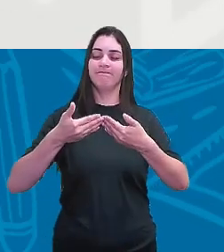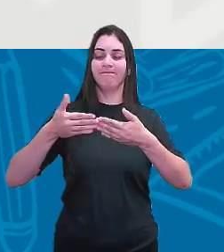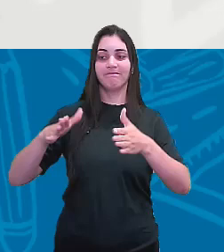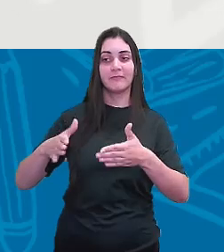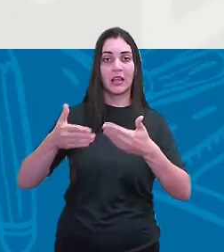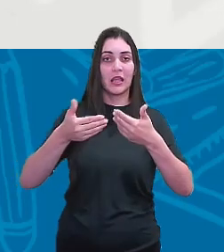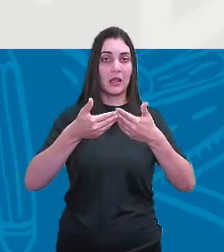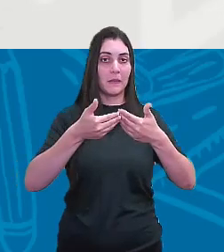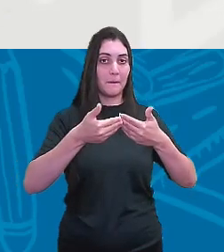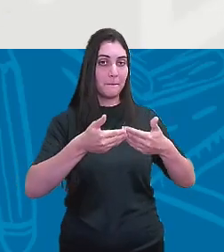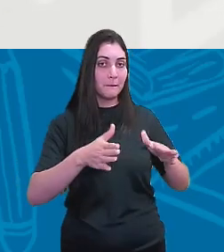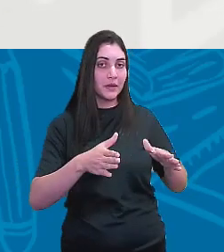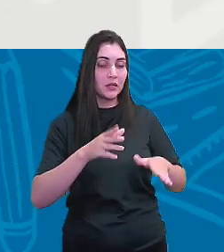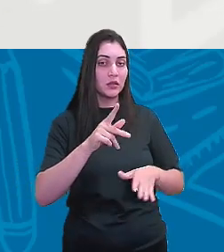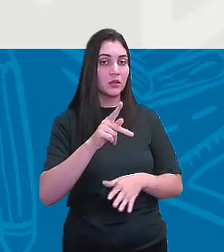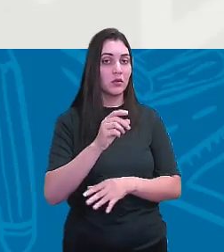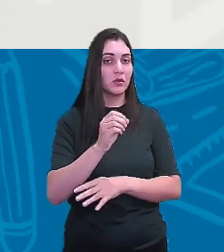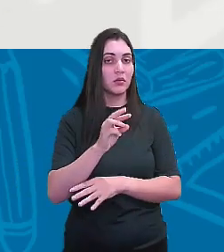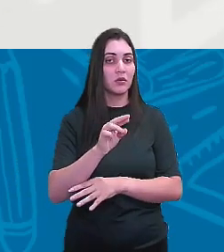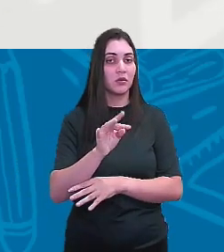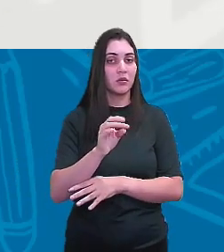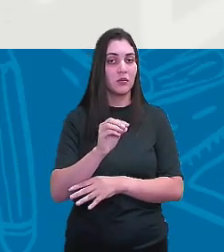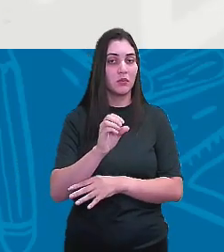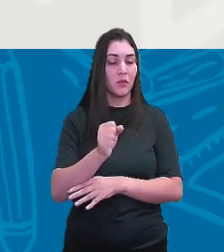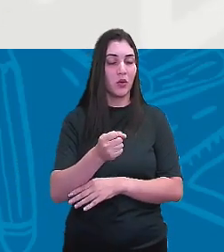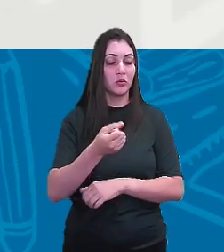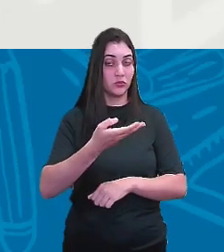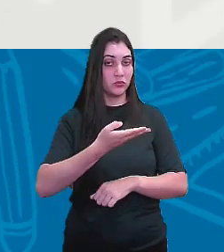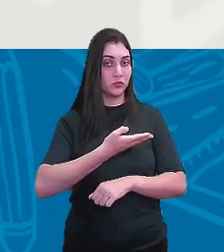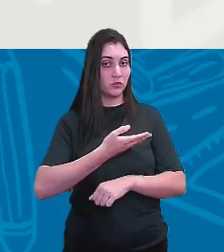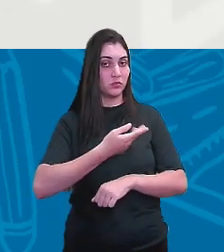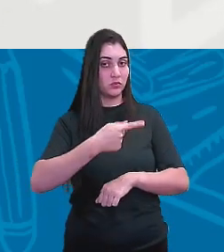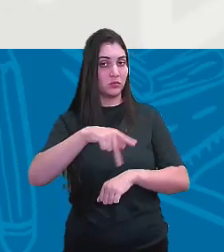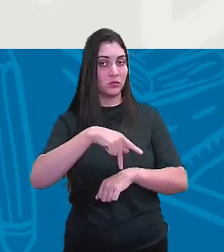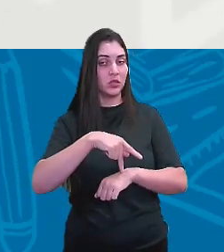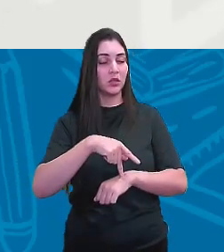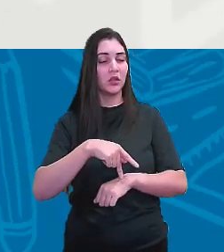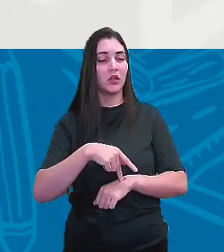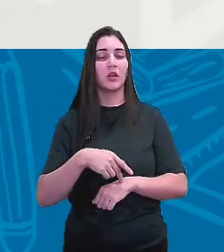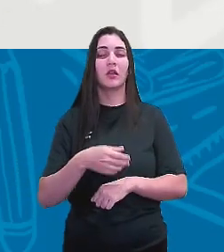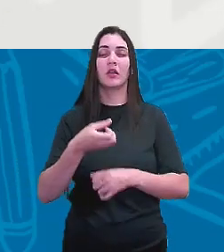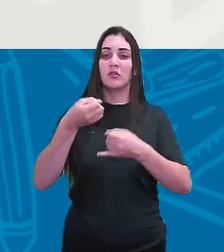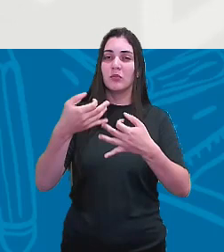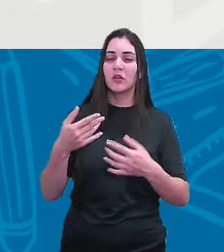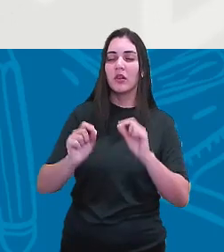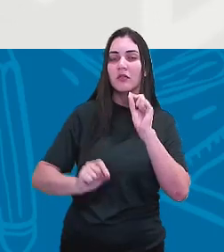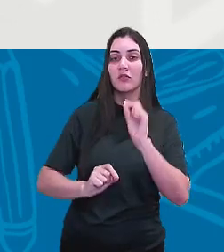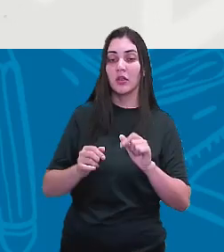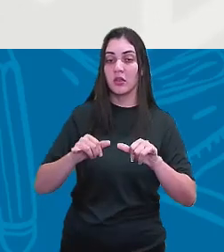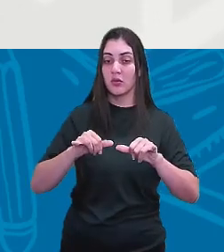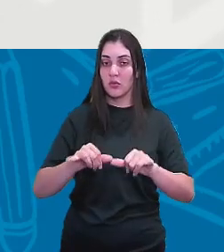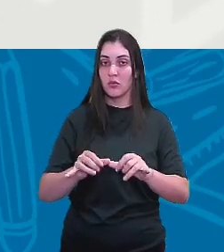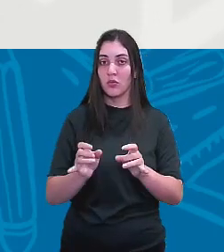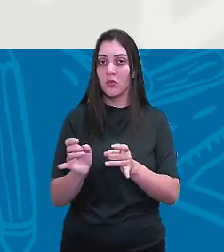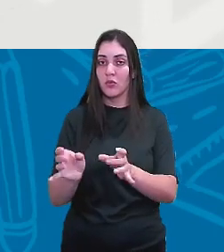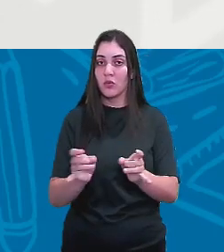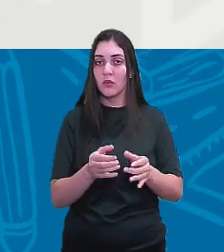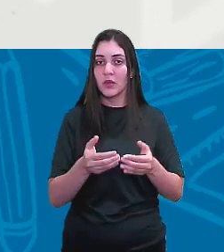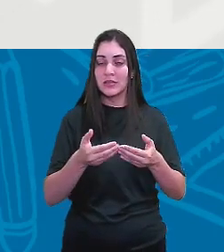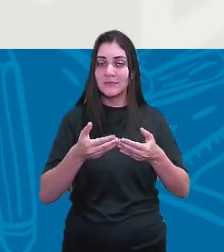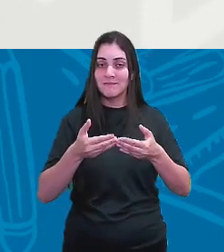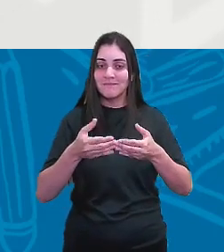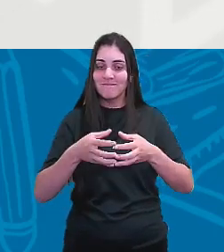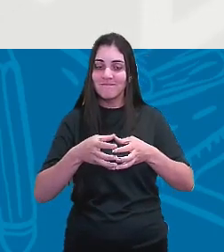portos para as nações amigas era dizer que o comércio iria expandir. E isso é